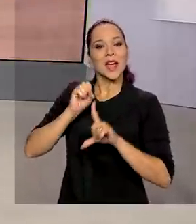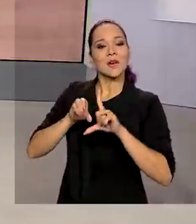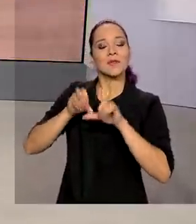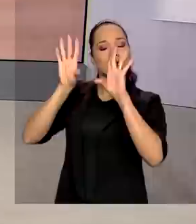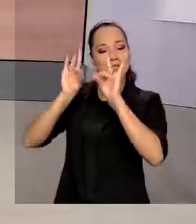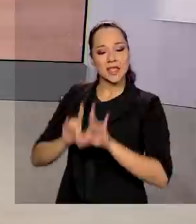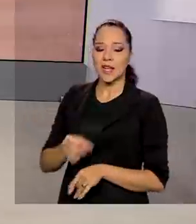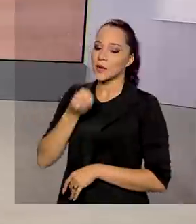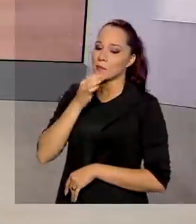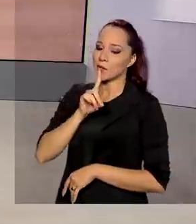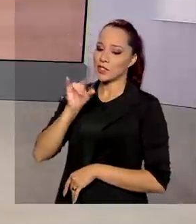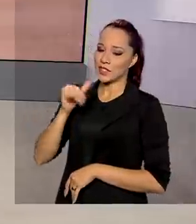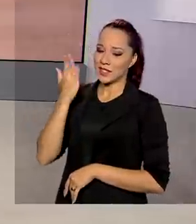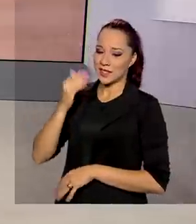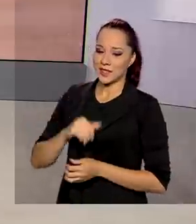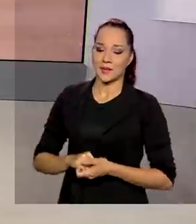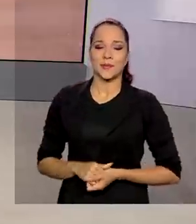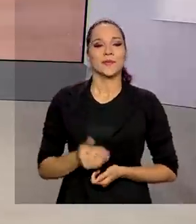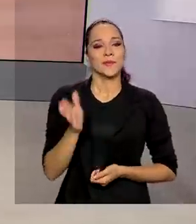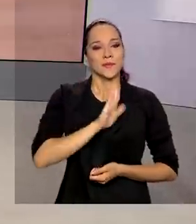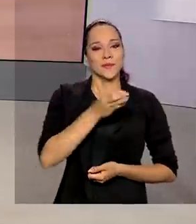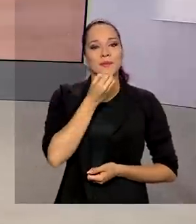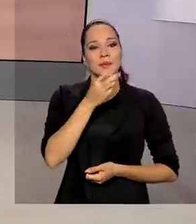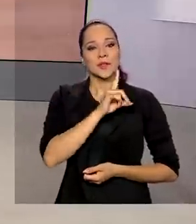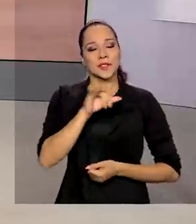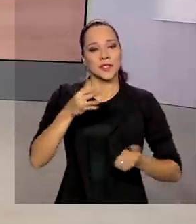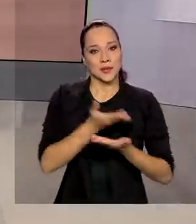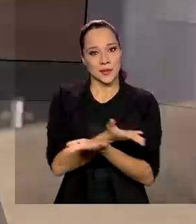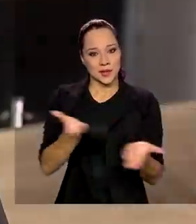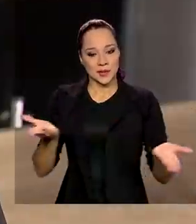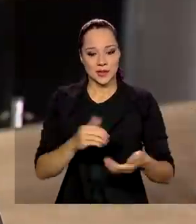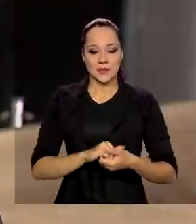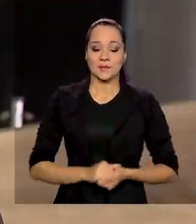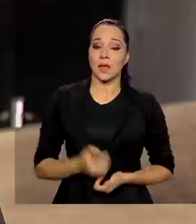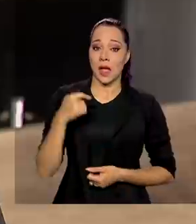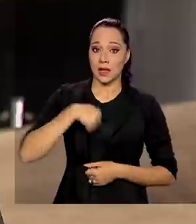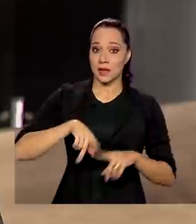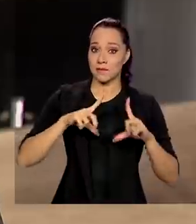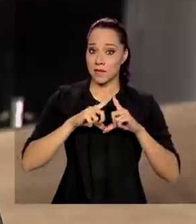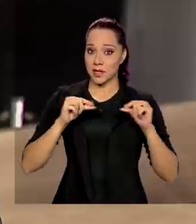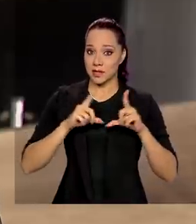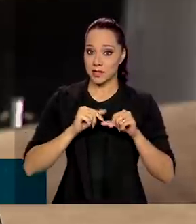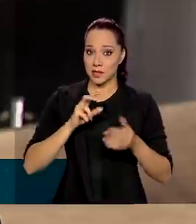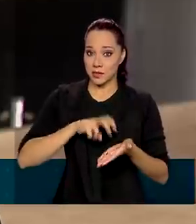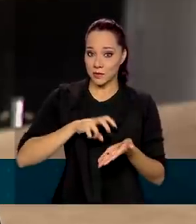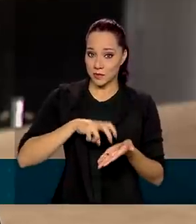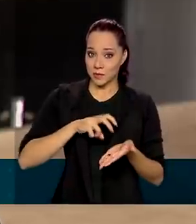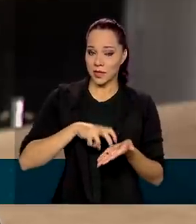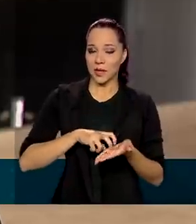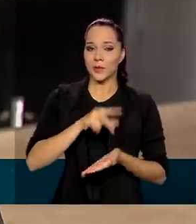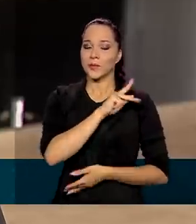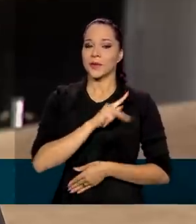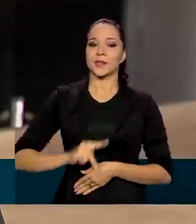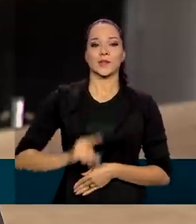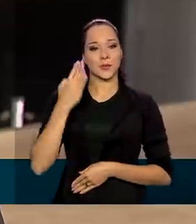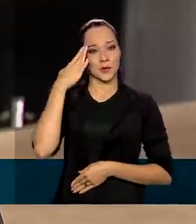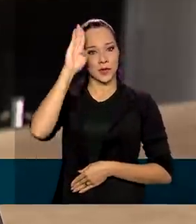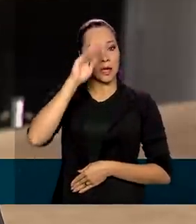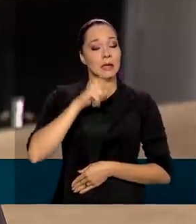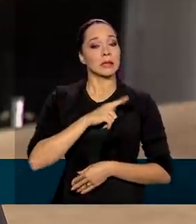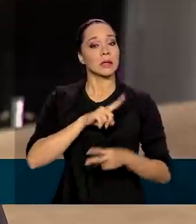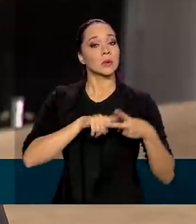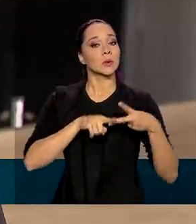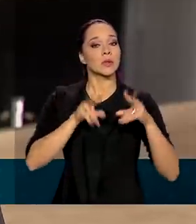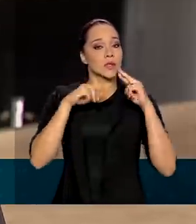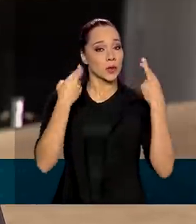os detalhes. Márcia, bom dia. Oi, Renata. Bom dia para você, bom dia para todos. Olha, aqui em Brasília, agora pela manhã, o presidente Jair Bolsonaro, ele tem duas